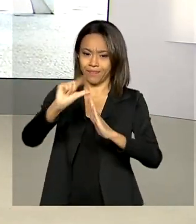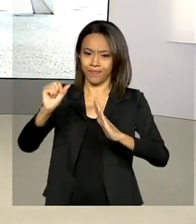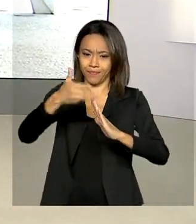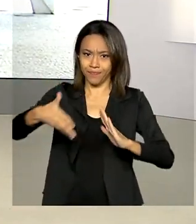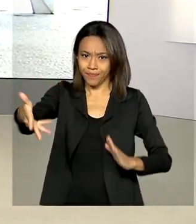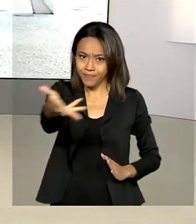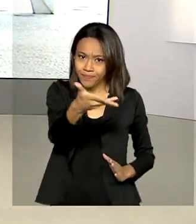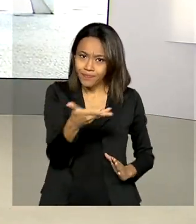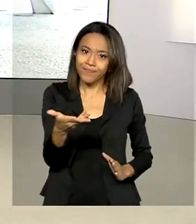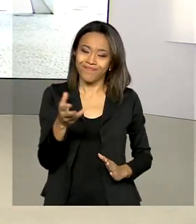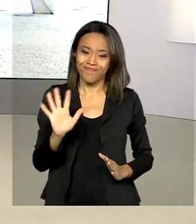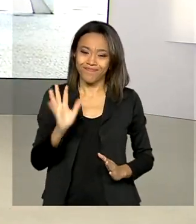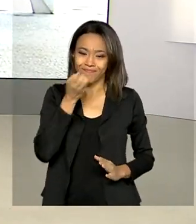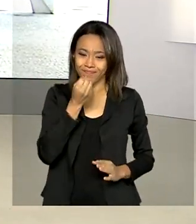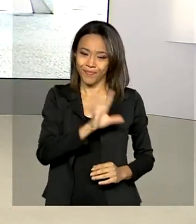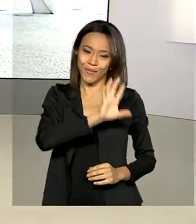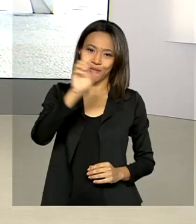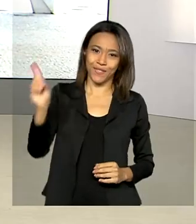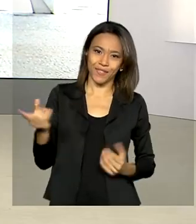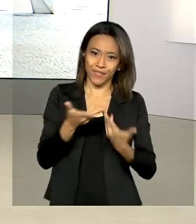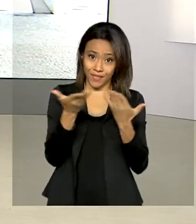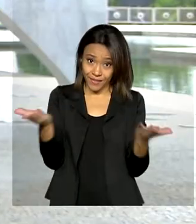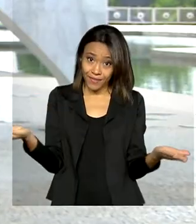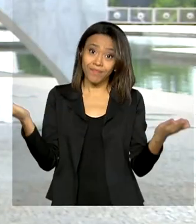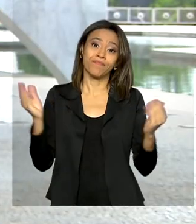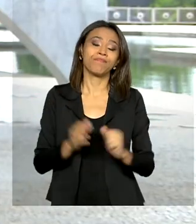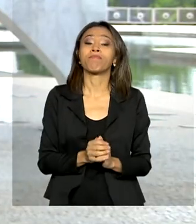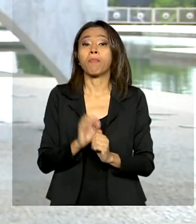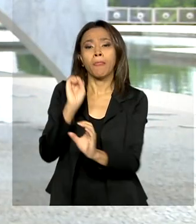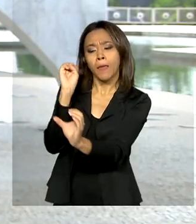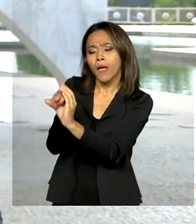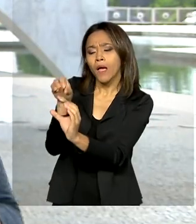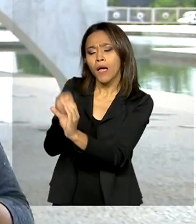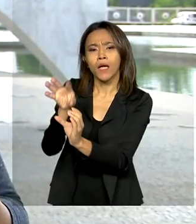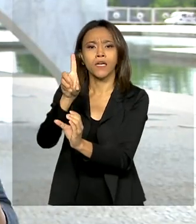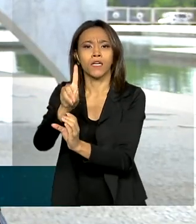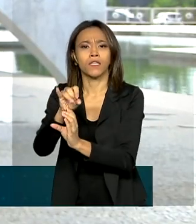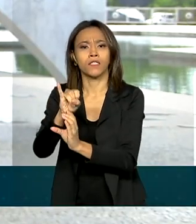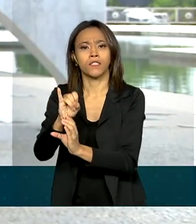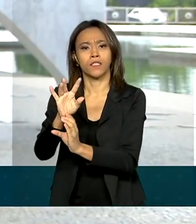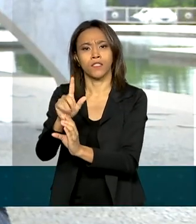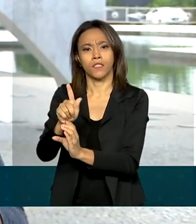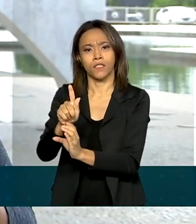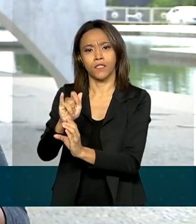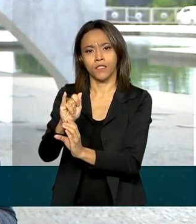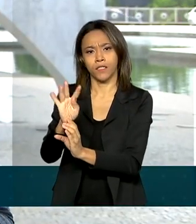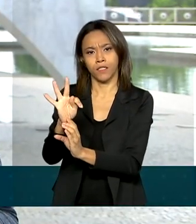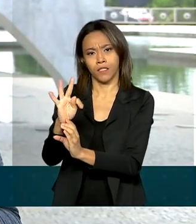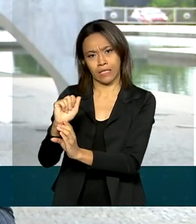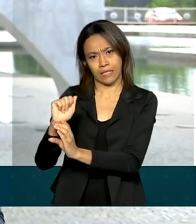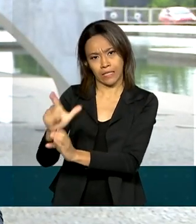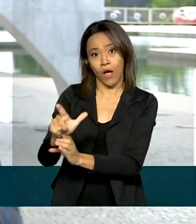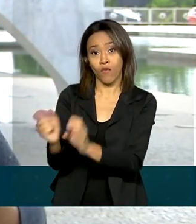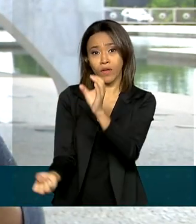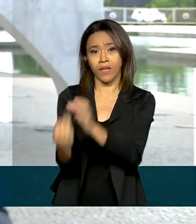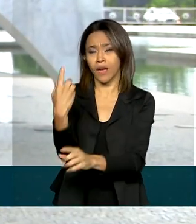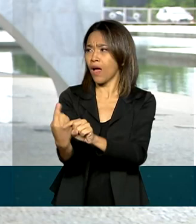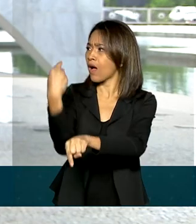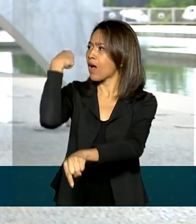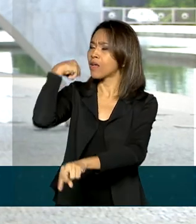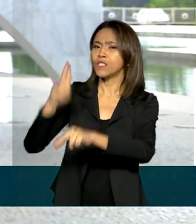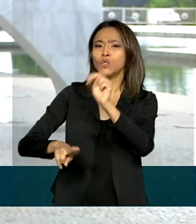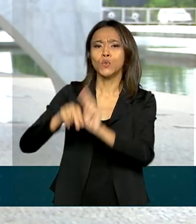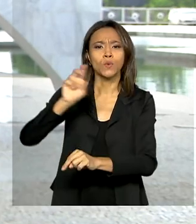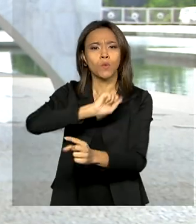dia. Oi Renata, bom dia a você também, a todos. Olha, a poupança social digital foi criada em junho em função da pandemia para o